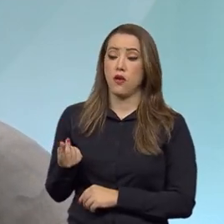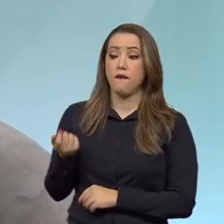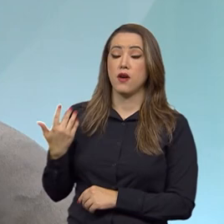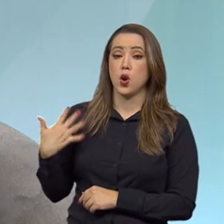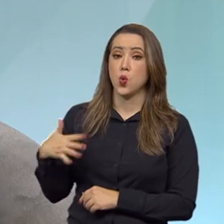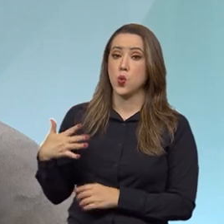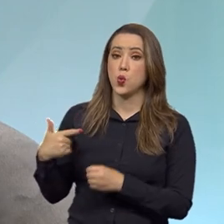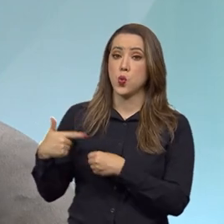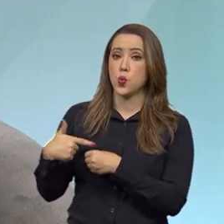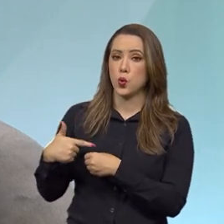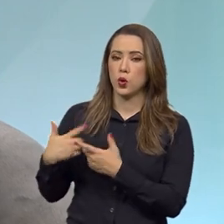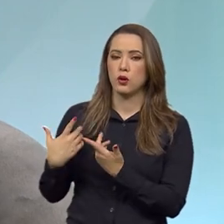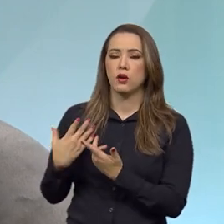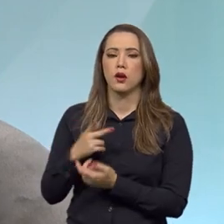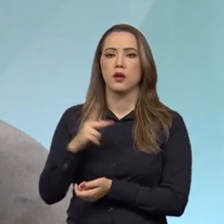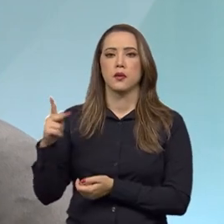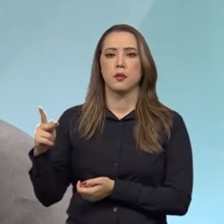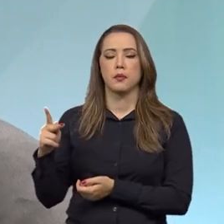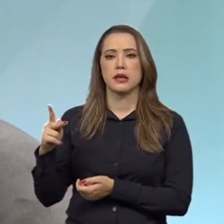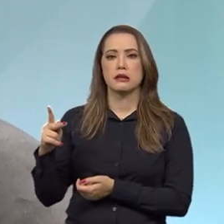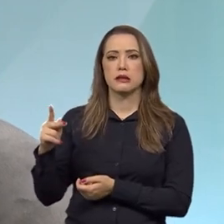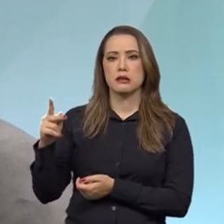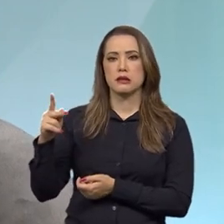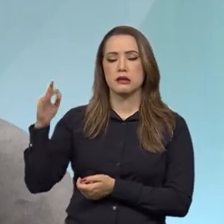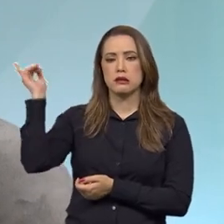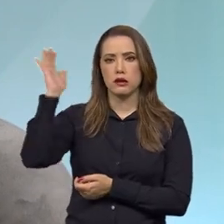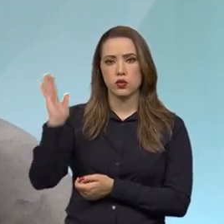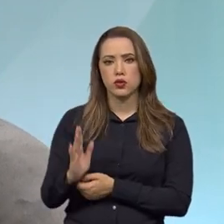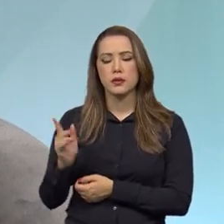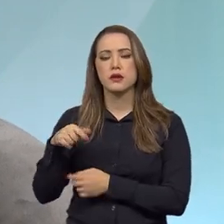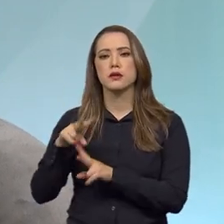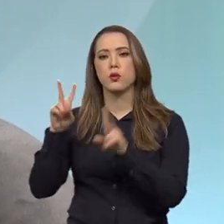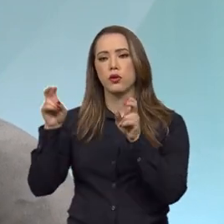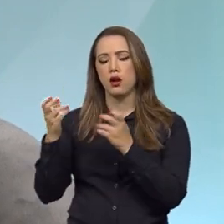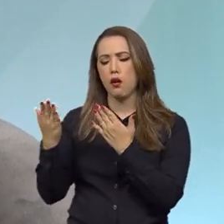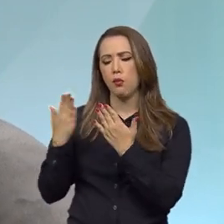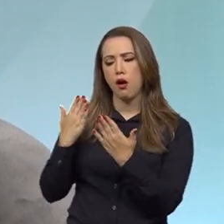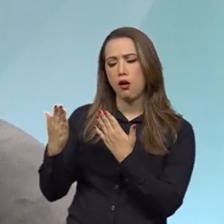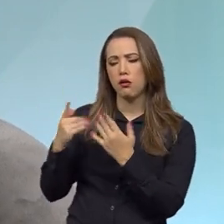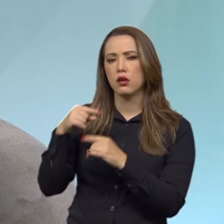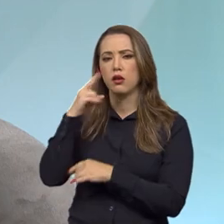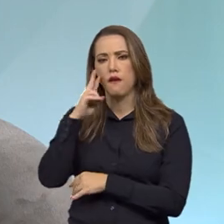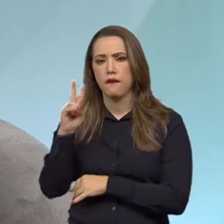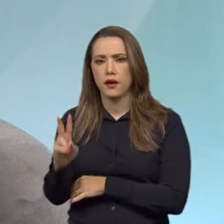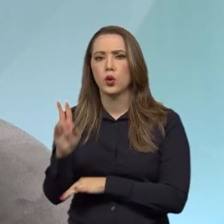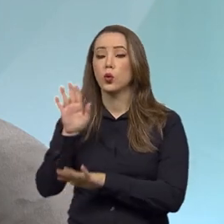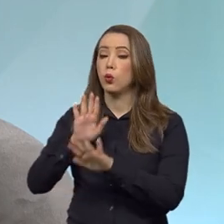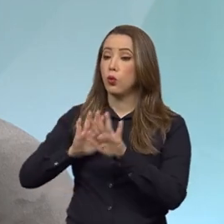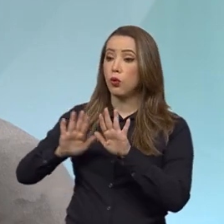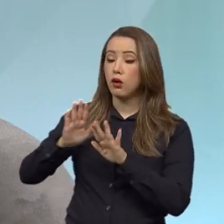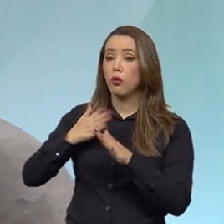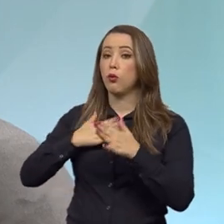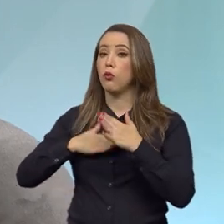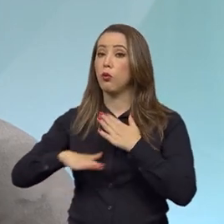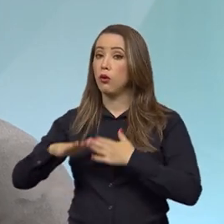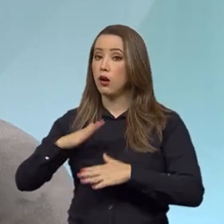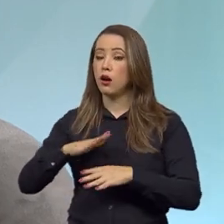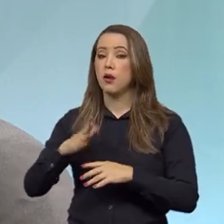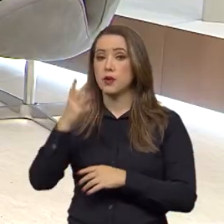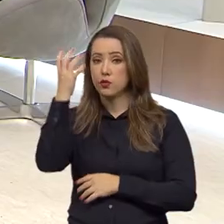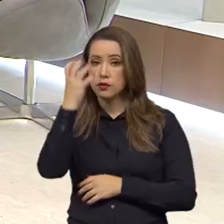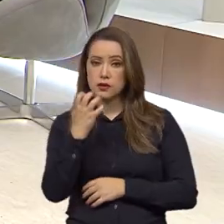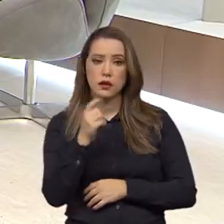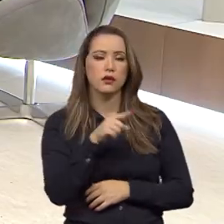combustíveis. O presidente da República está tratando disso com muita cautela e muita seriedade. São muitas